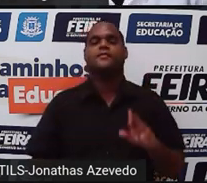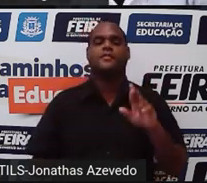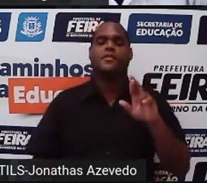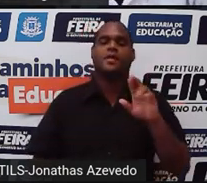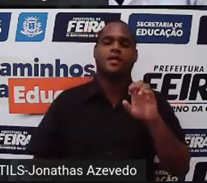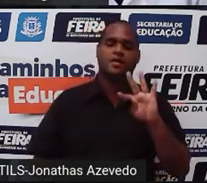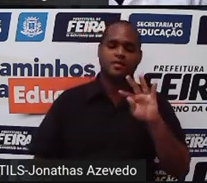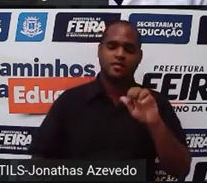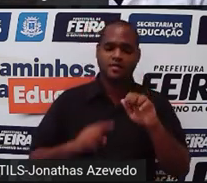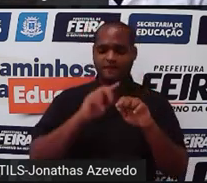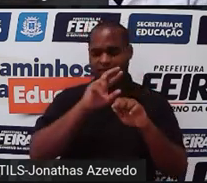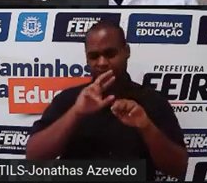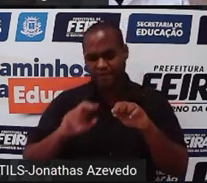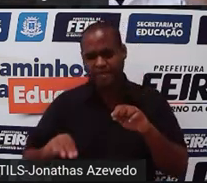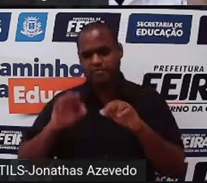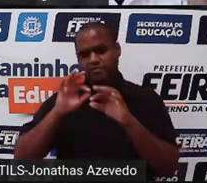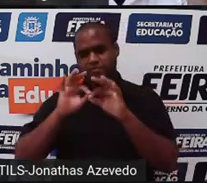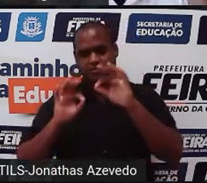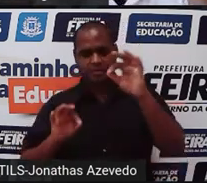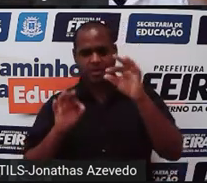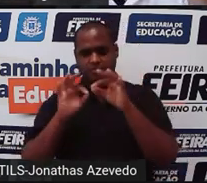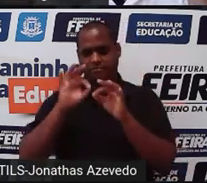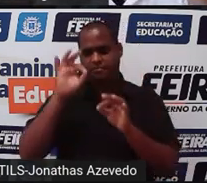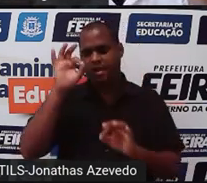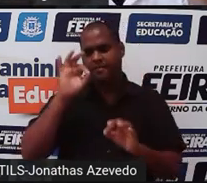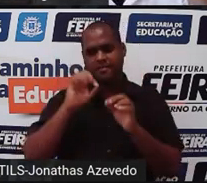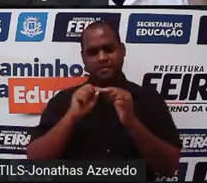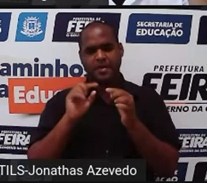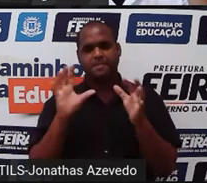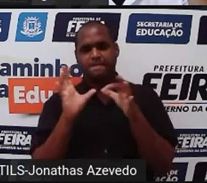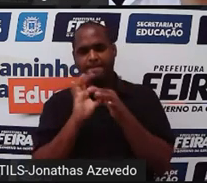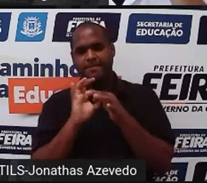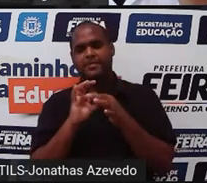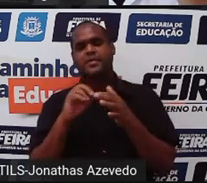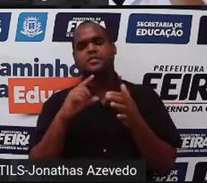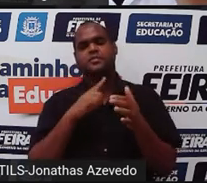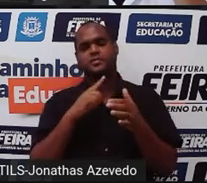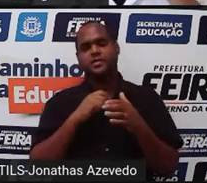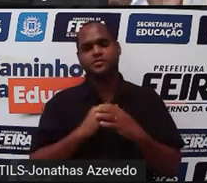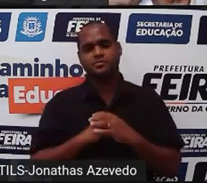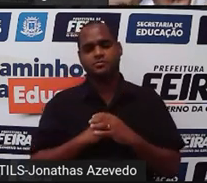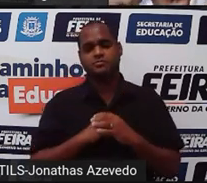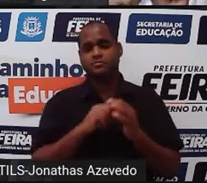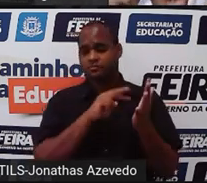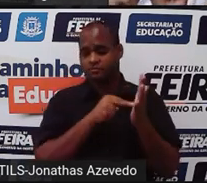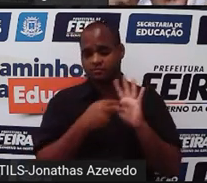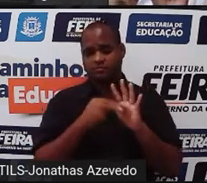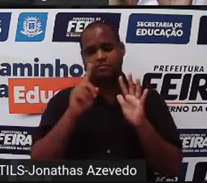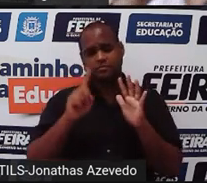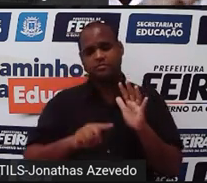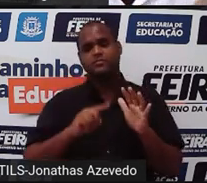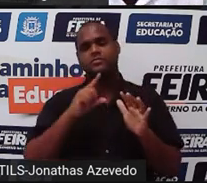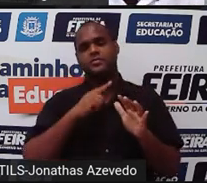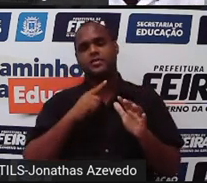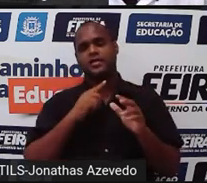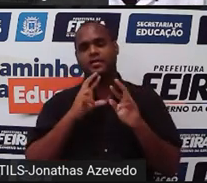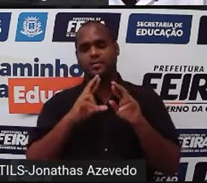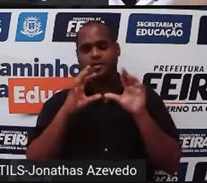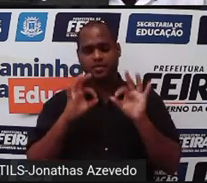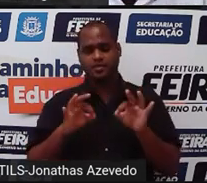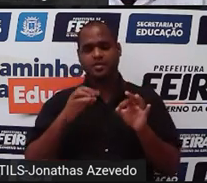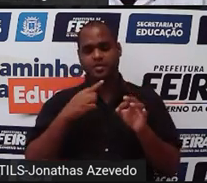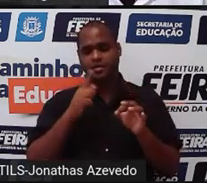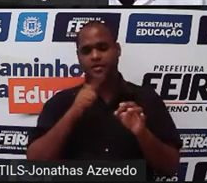infinitos pontos alinhados então cada ponto da reta tem uma solução para a equação